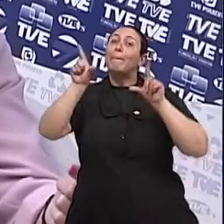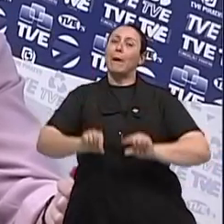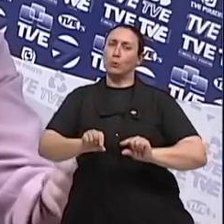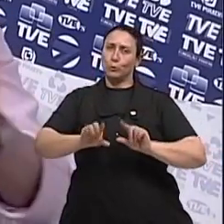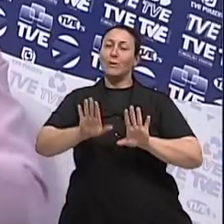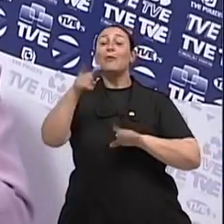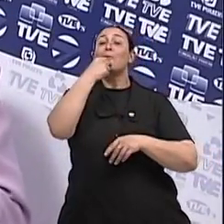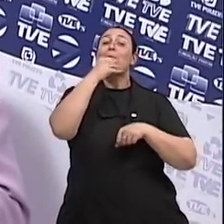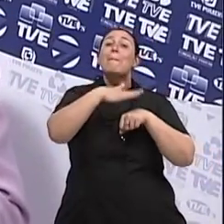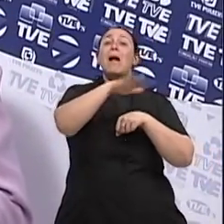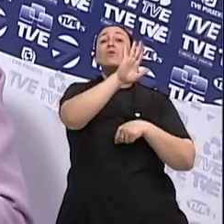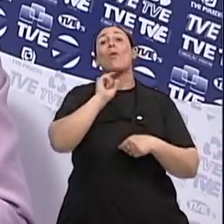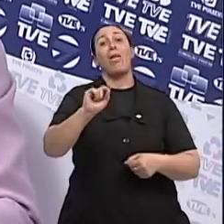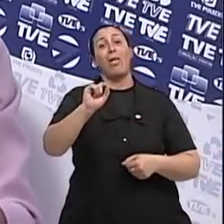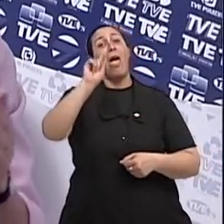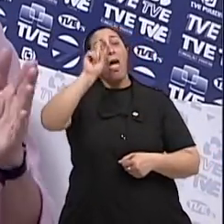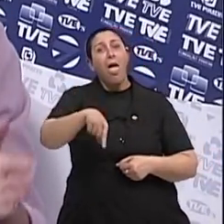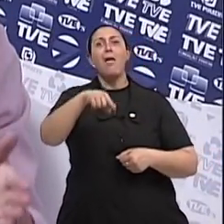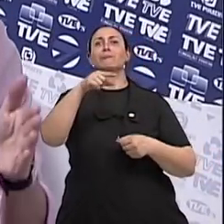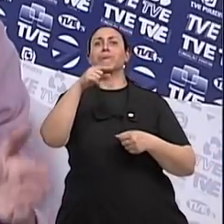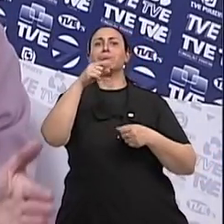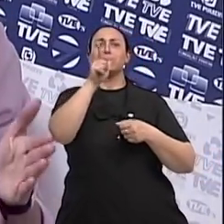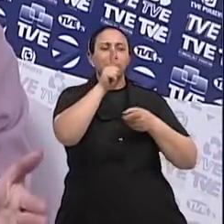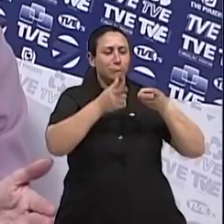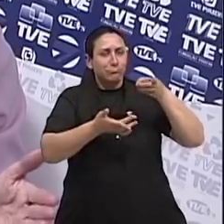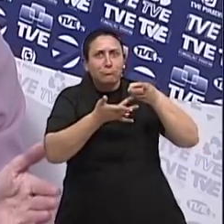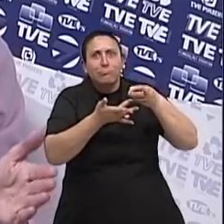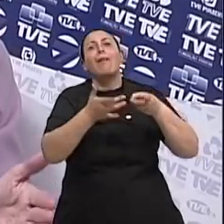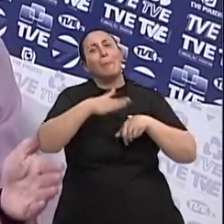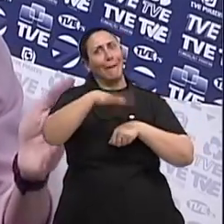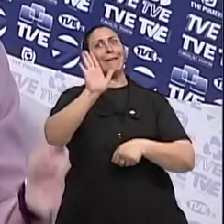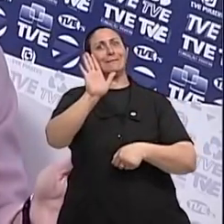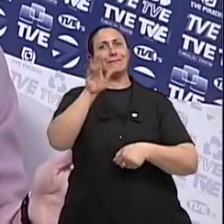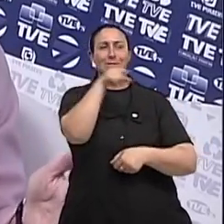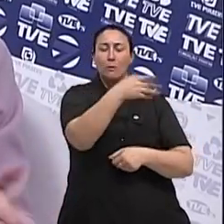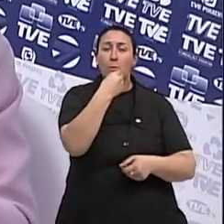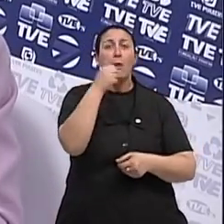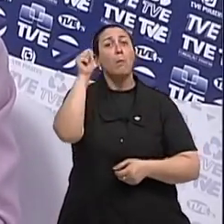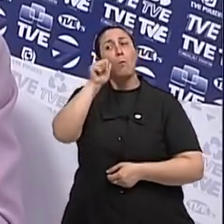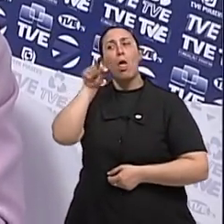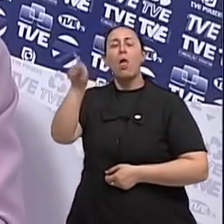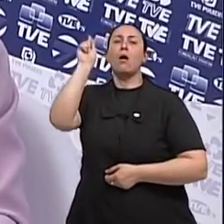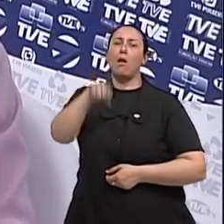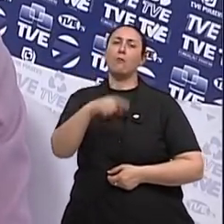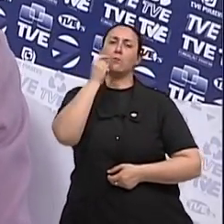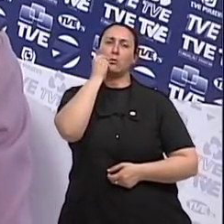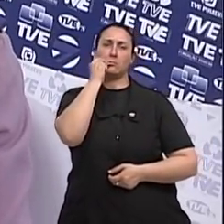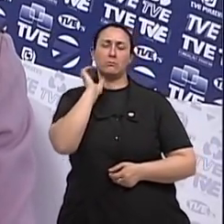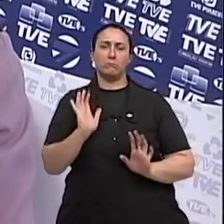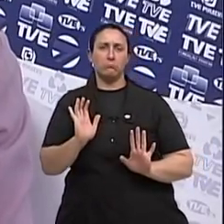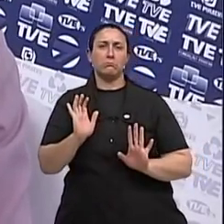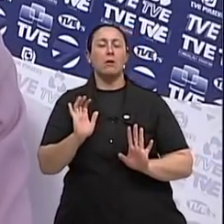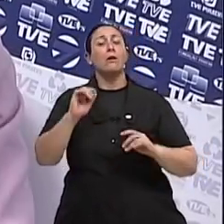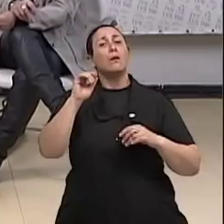próstata do que para a mama. Mas a cada 100 casos diagnósticos em mulheres, um acontece em